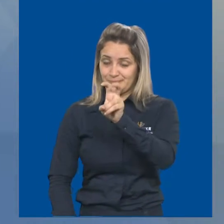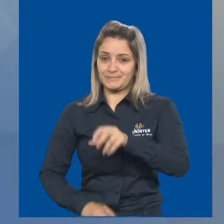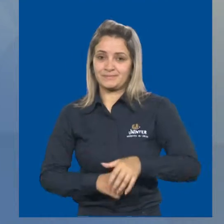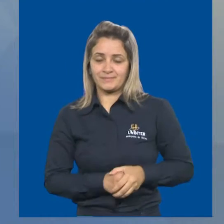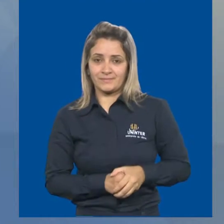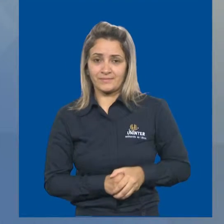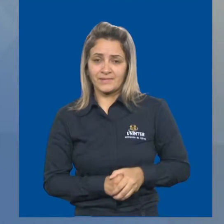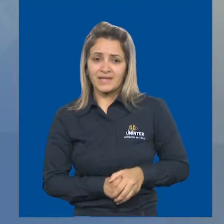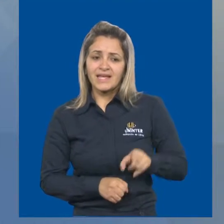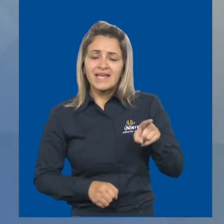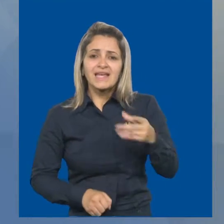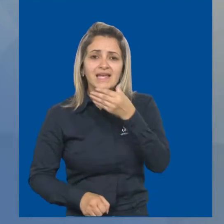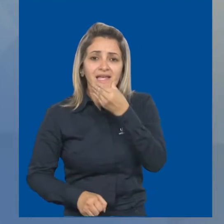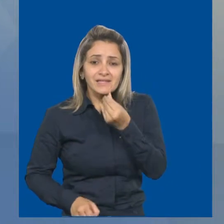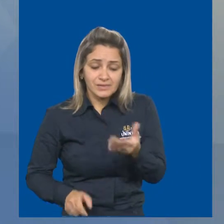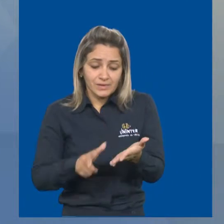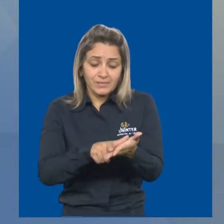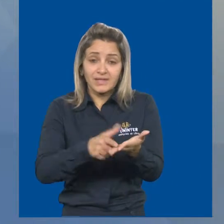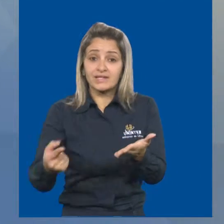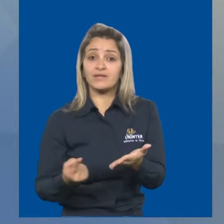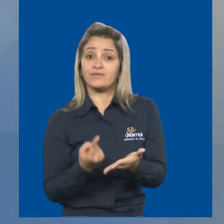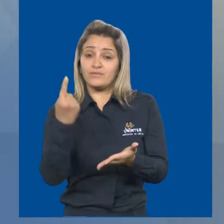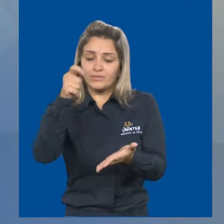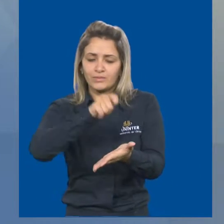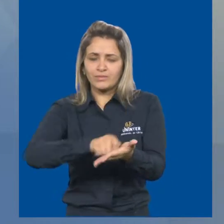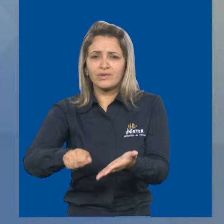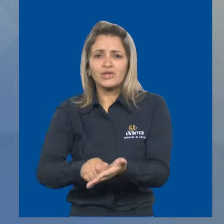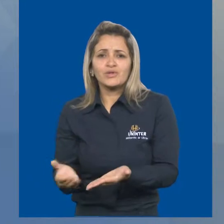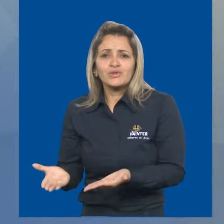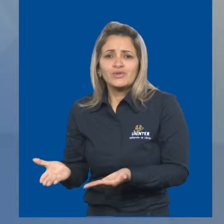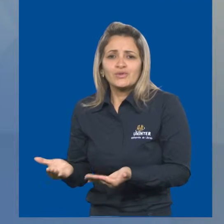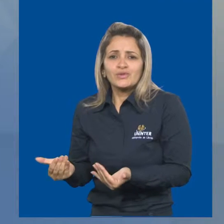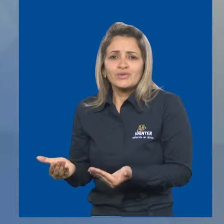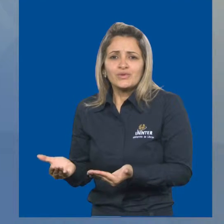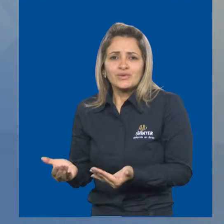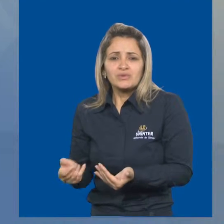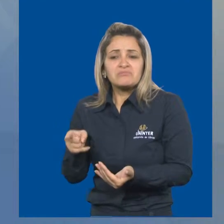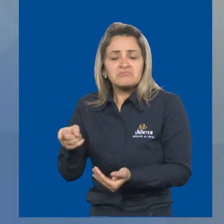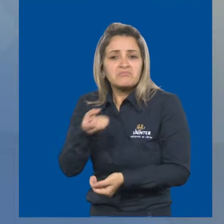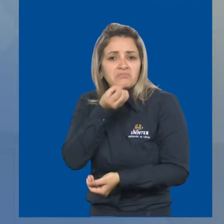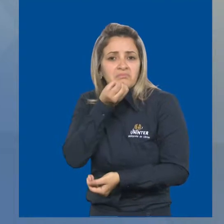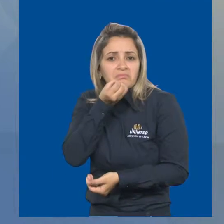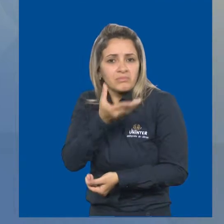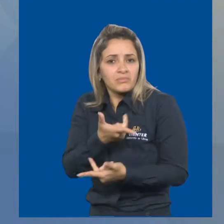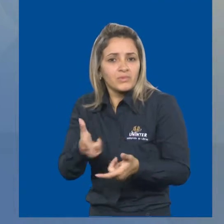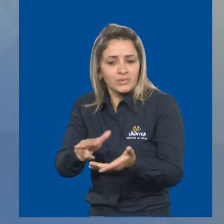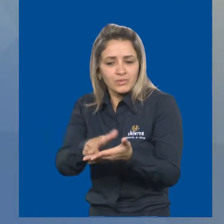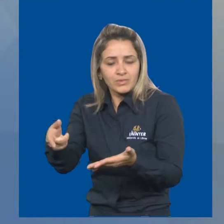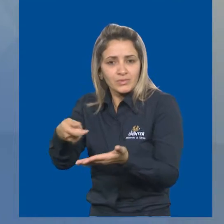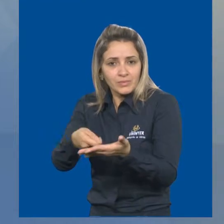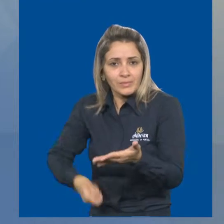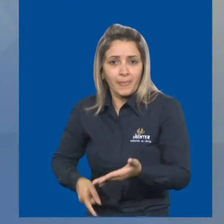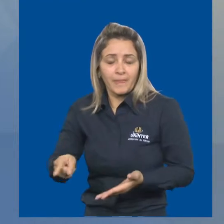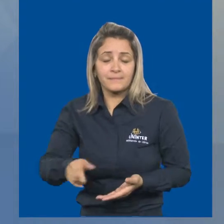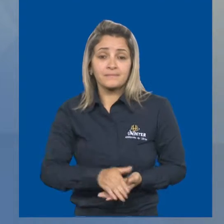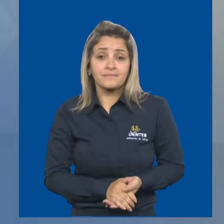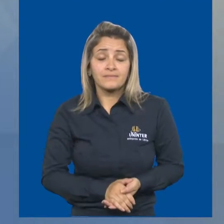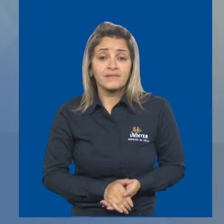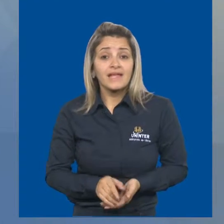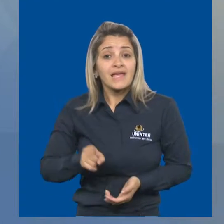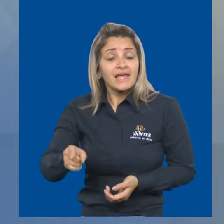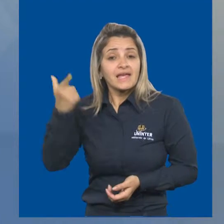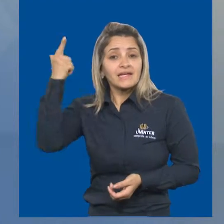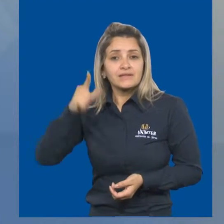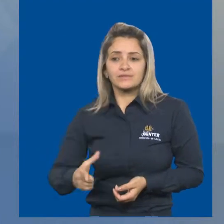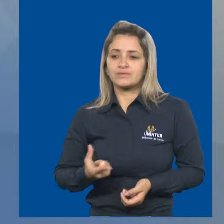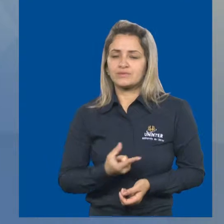É o autor de um único livro que ele escreveu na juventude e foi muito elogiado pela crítica. Esse livro deu a ele fama e